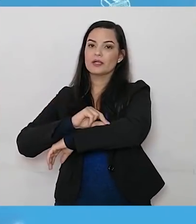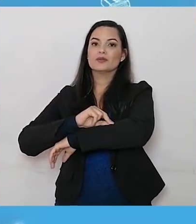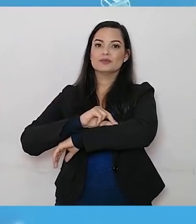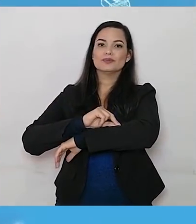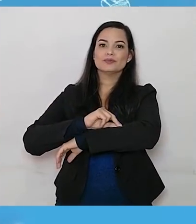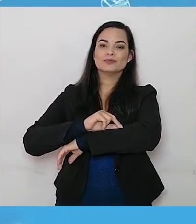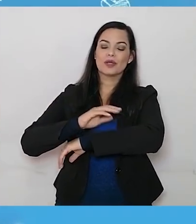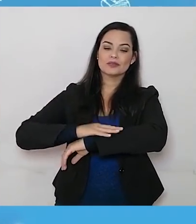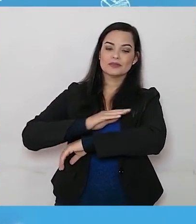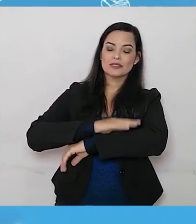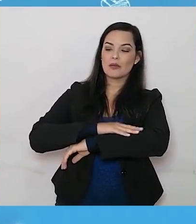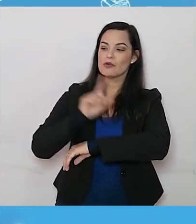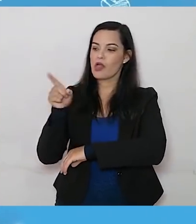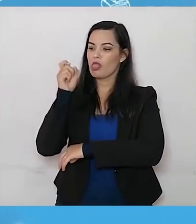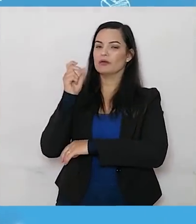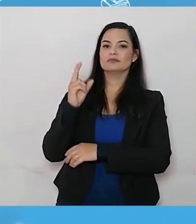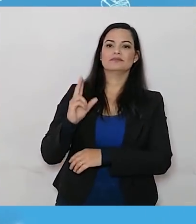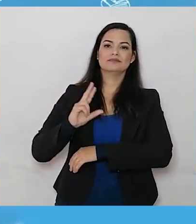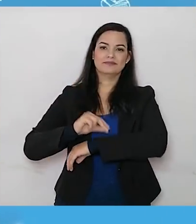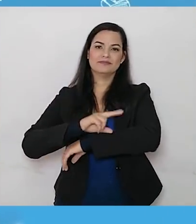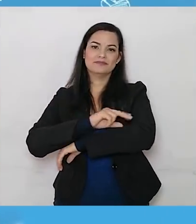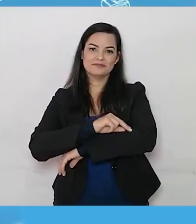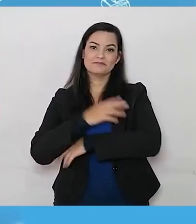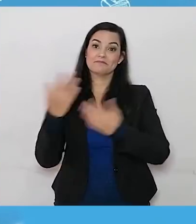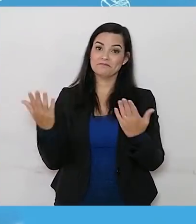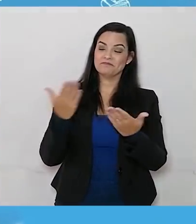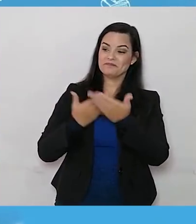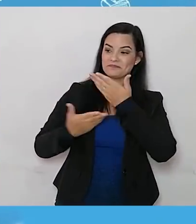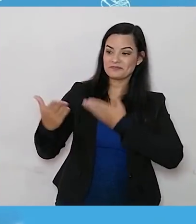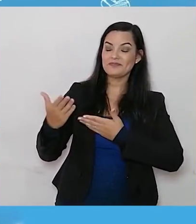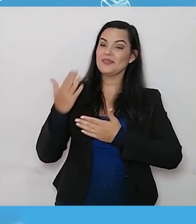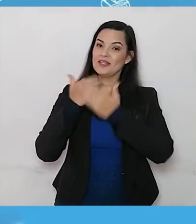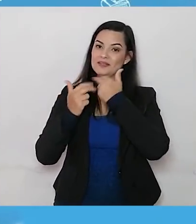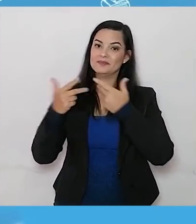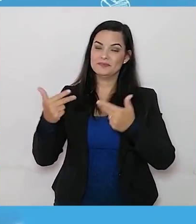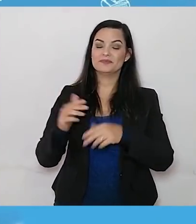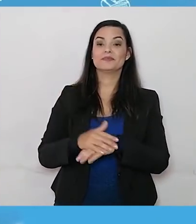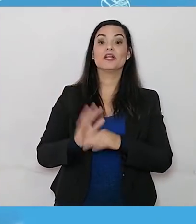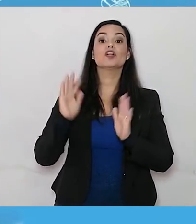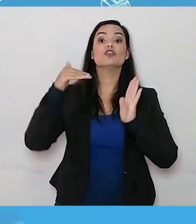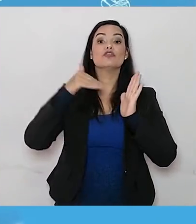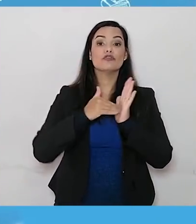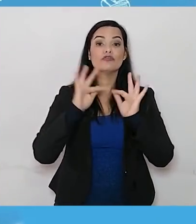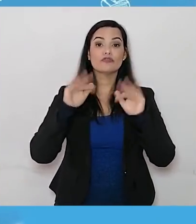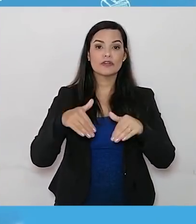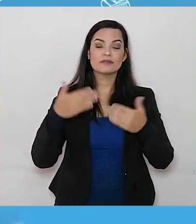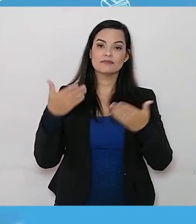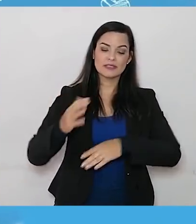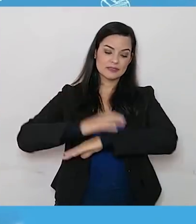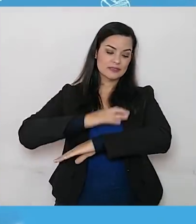Então, nós temos aqui mais uma relação alimentar sendo construída. E agora, aqui no final, esse